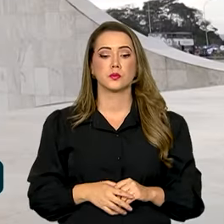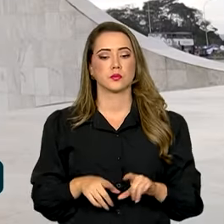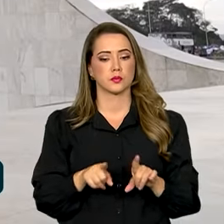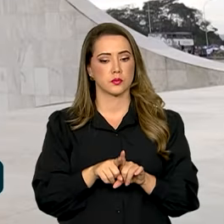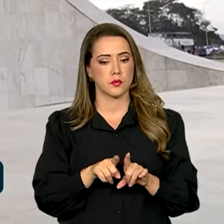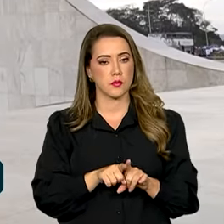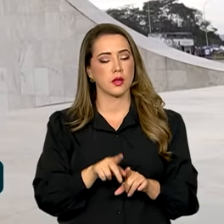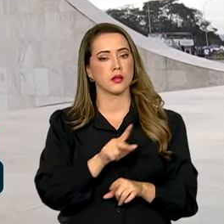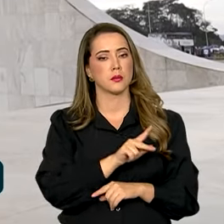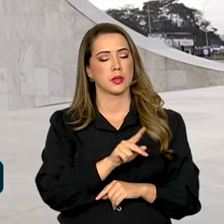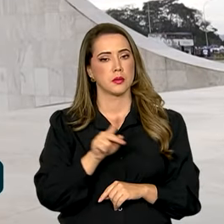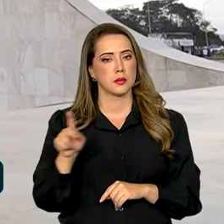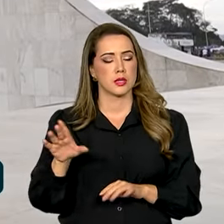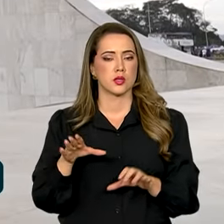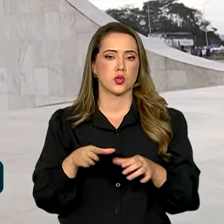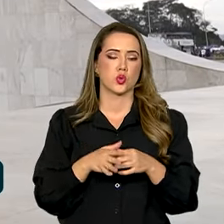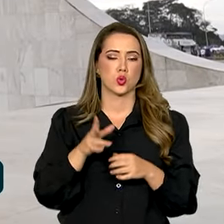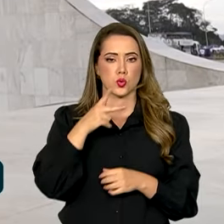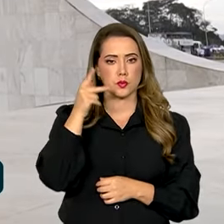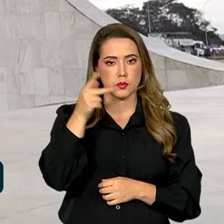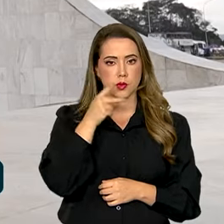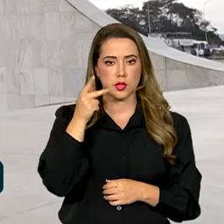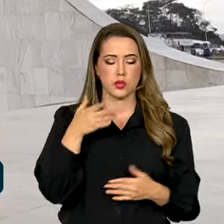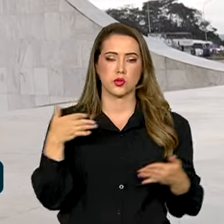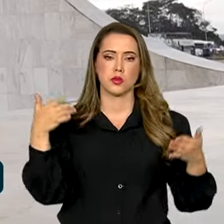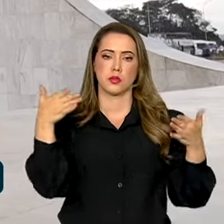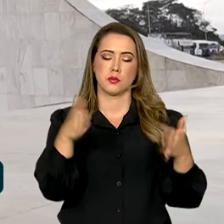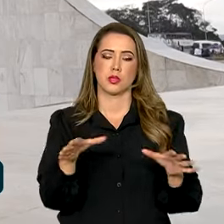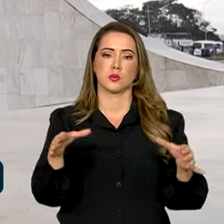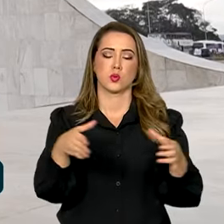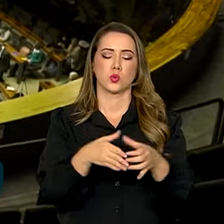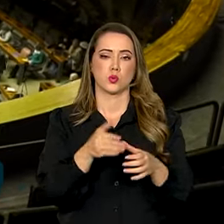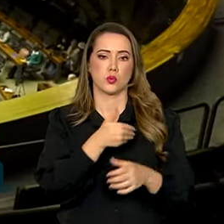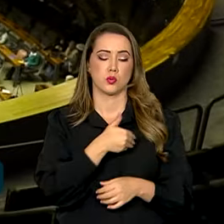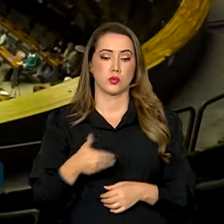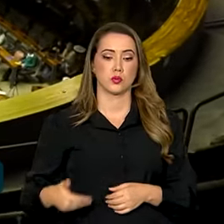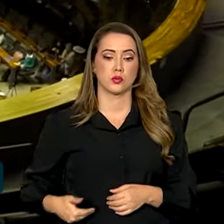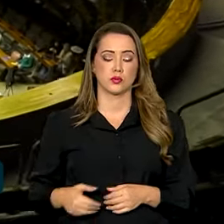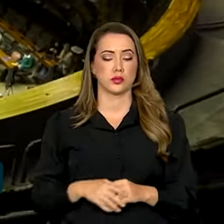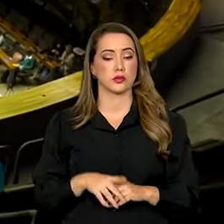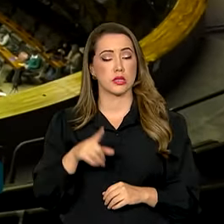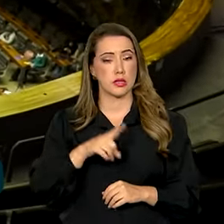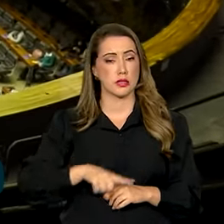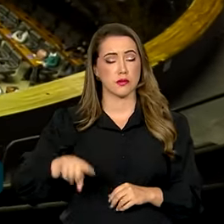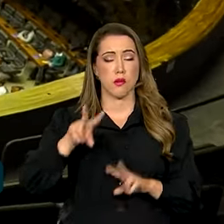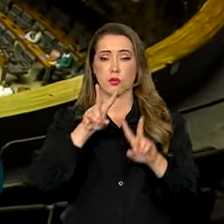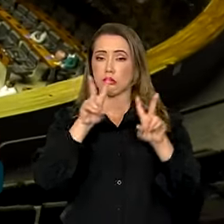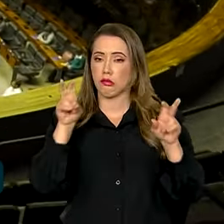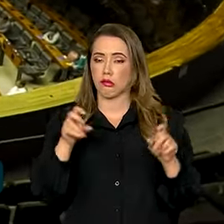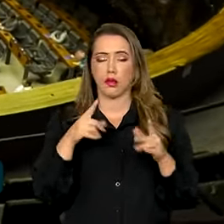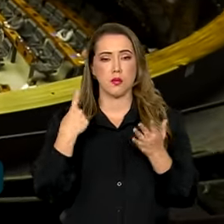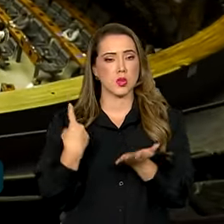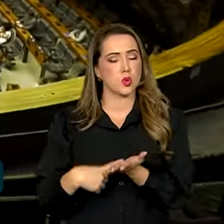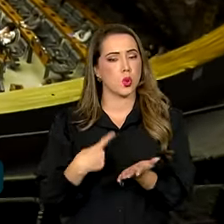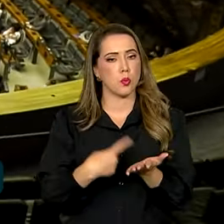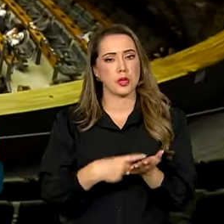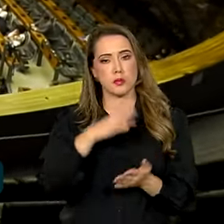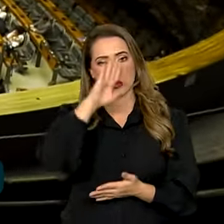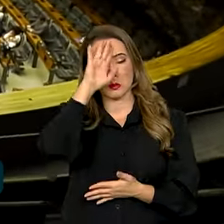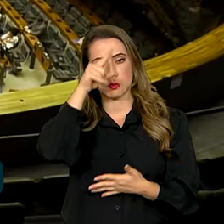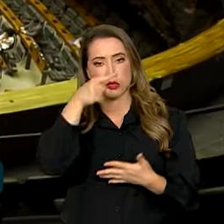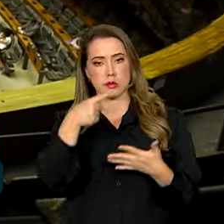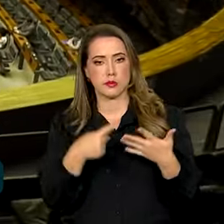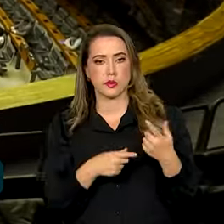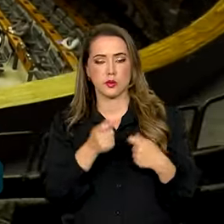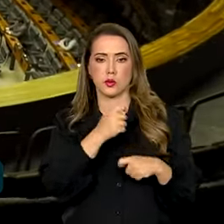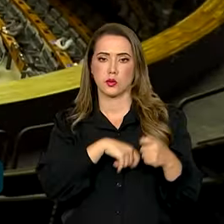e presidentes de partidos que fazem parte da base do governo. Eles vão tratar dessa agenda de prioridades